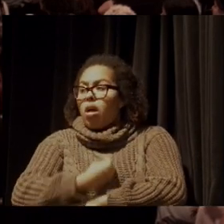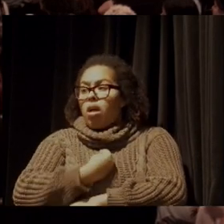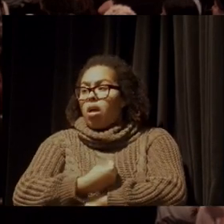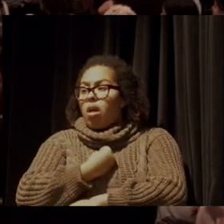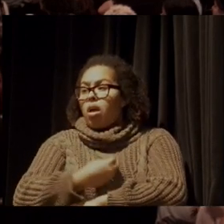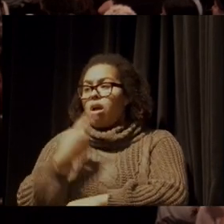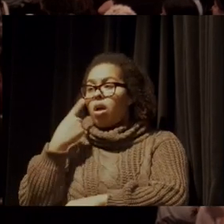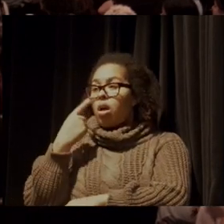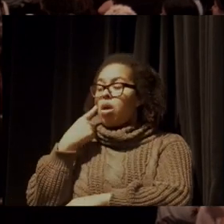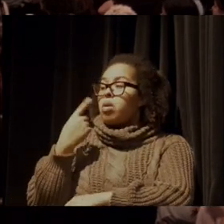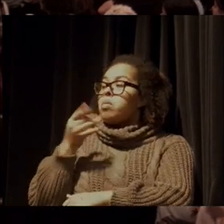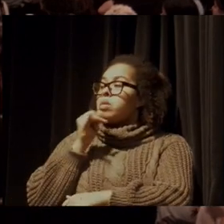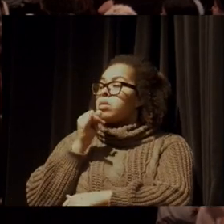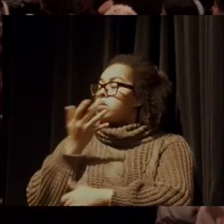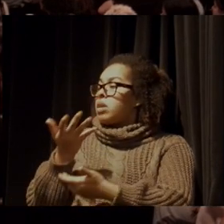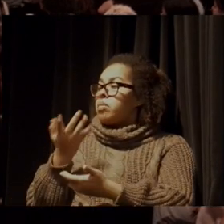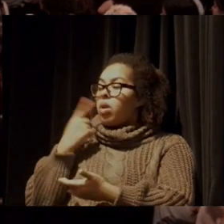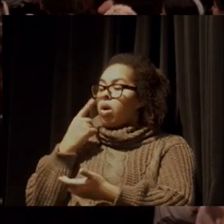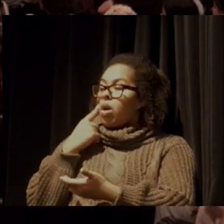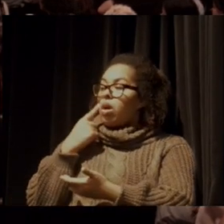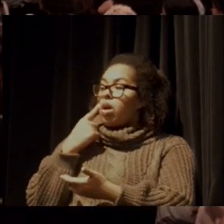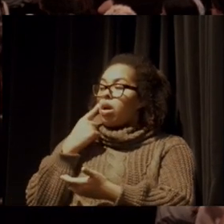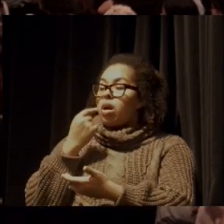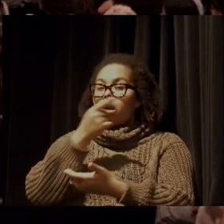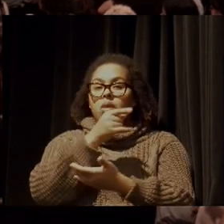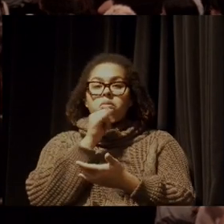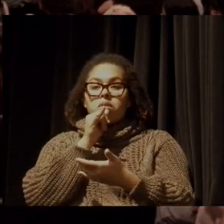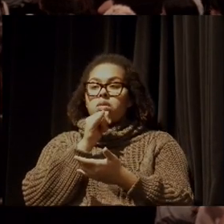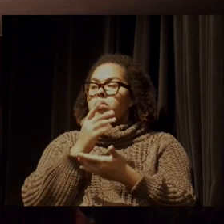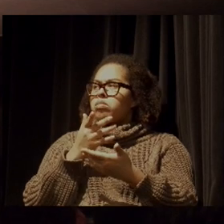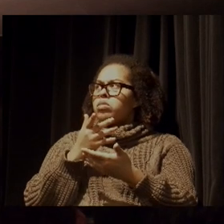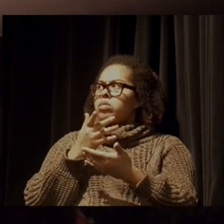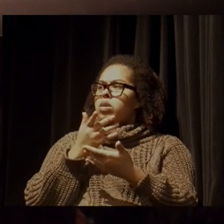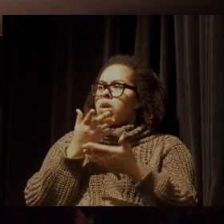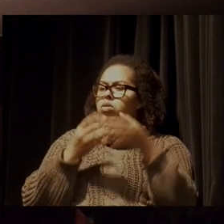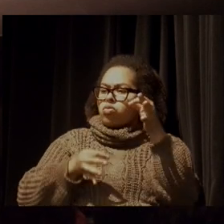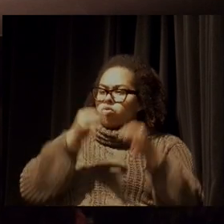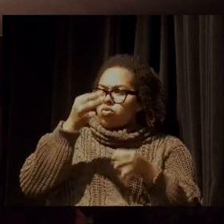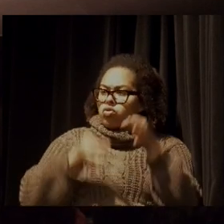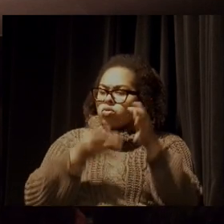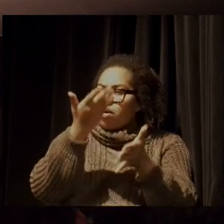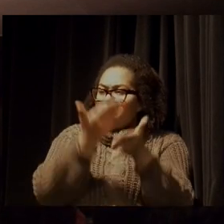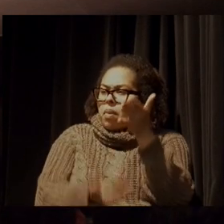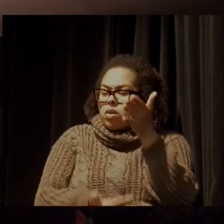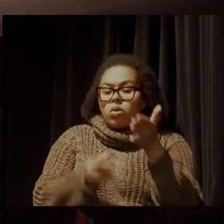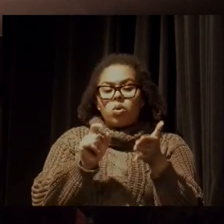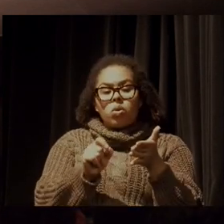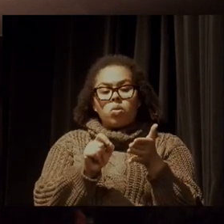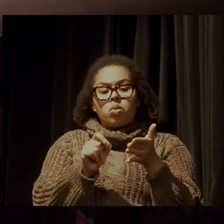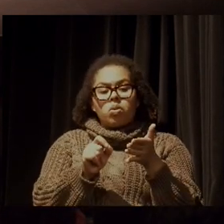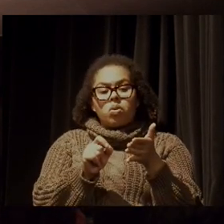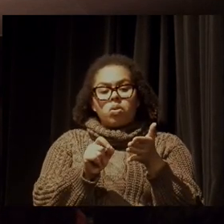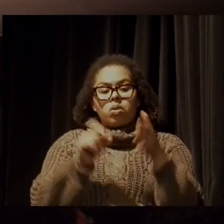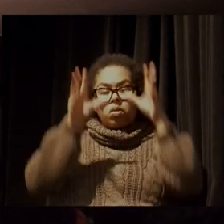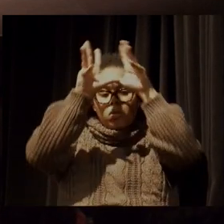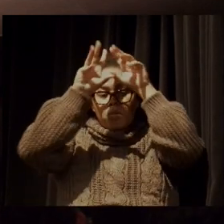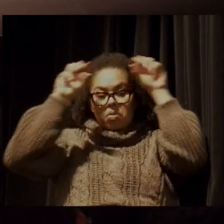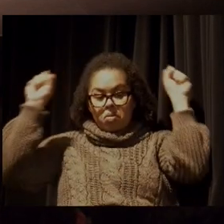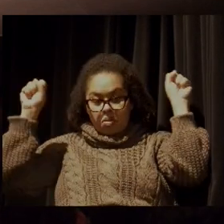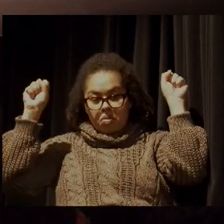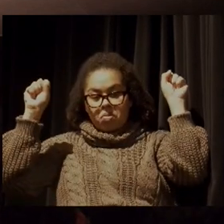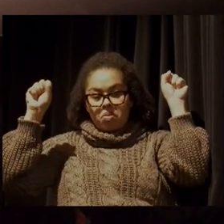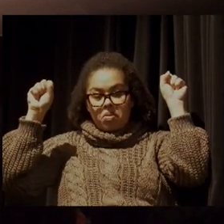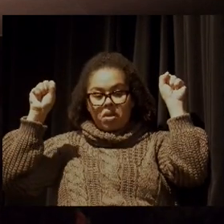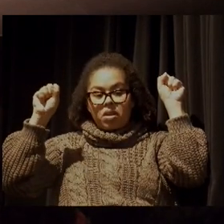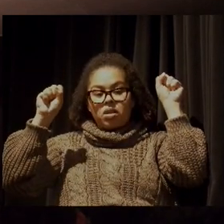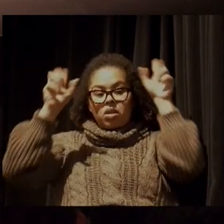que você ganha um e ganha o outro. Nós perdemos uma ação no Supremo Tribunal, o Madin, que é o Mato Grosso